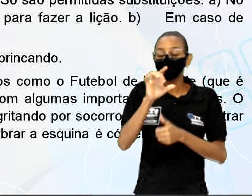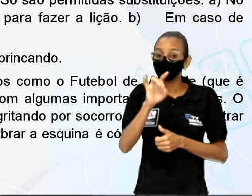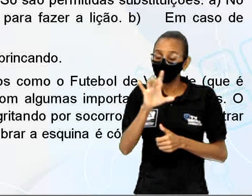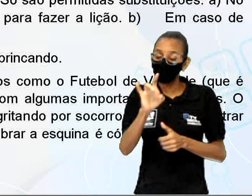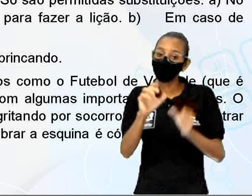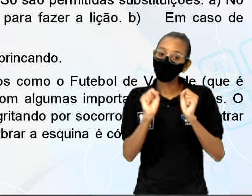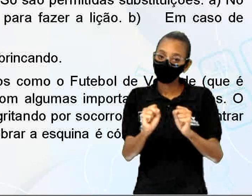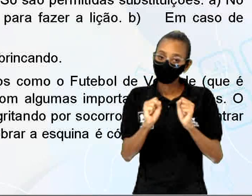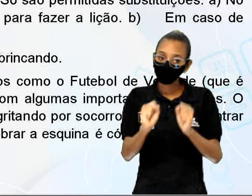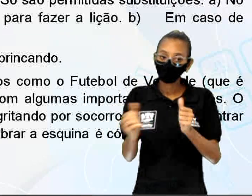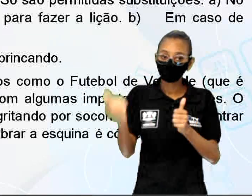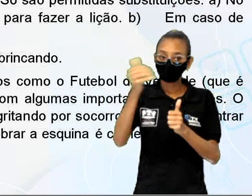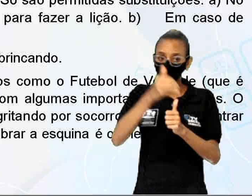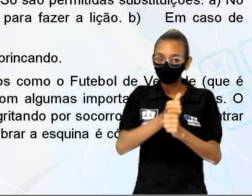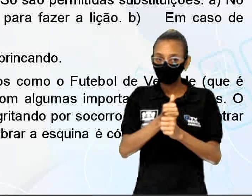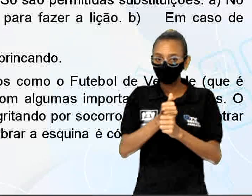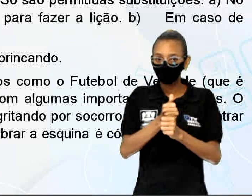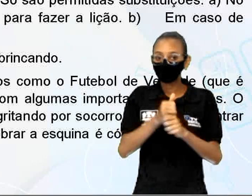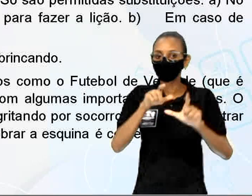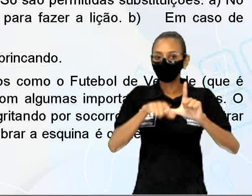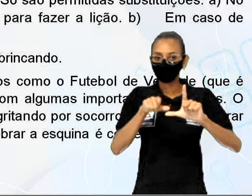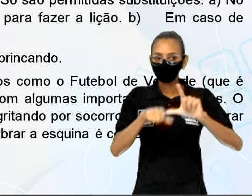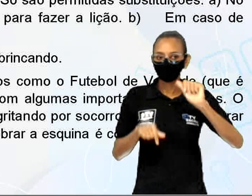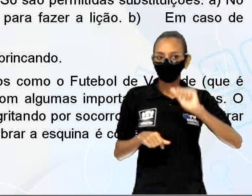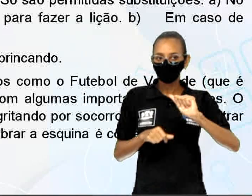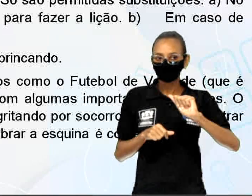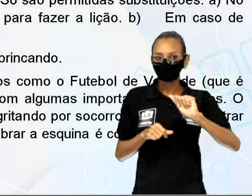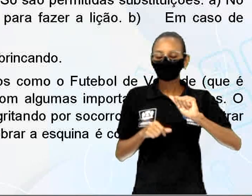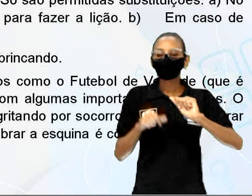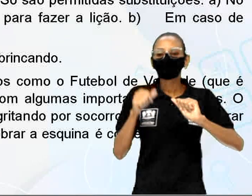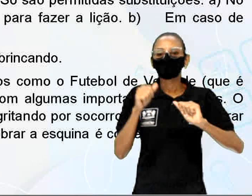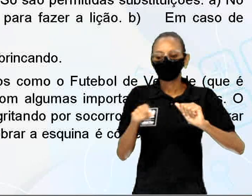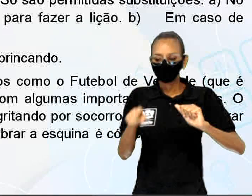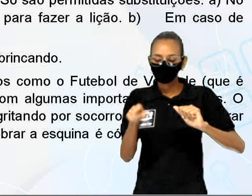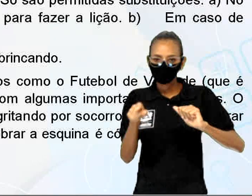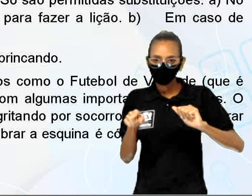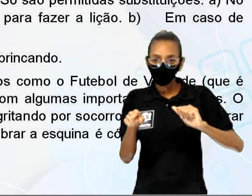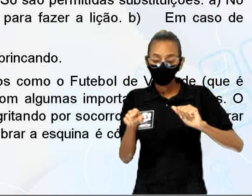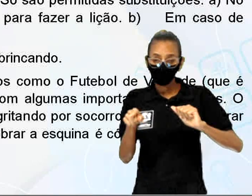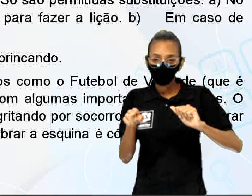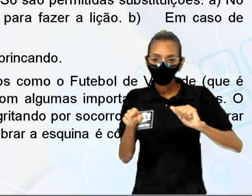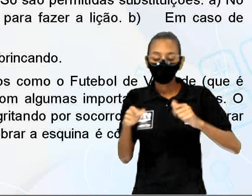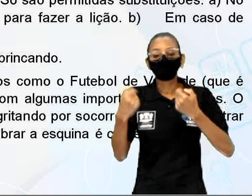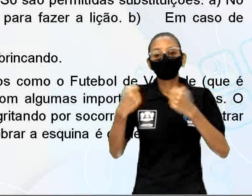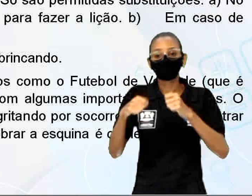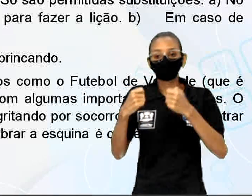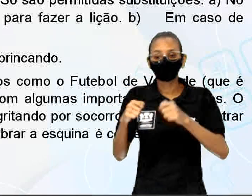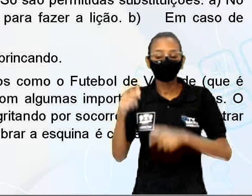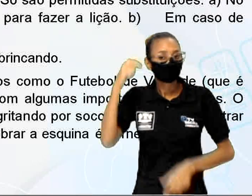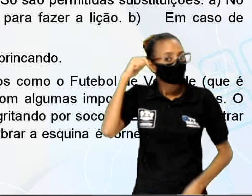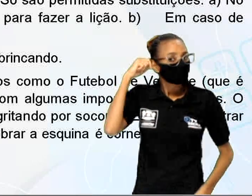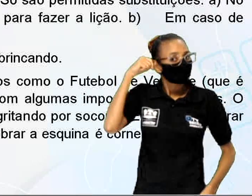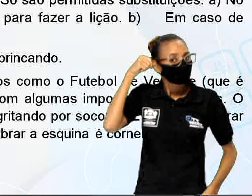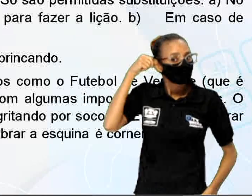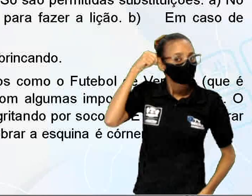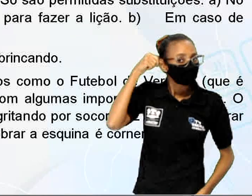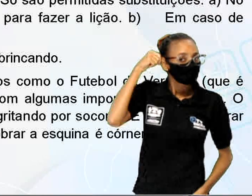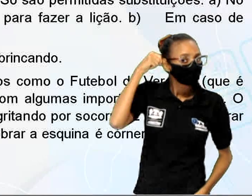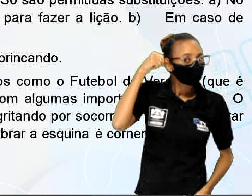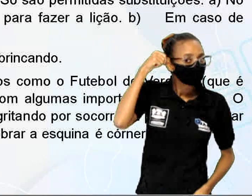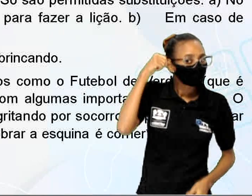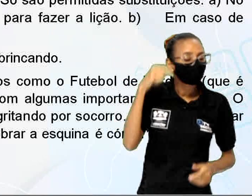substituições A No caso de um jogador ser carregado para casa pela orelha para fazer a lição.